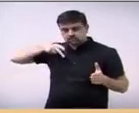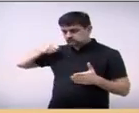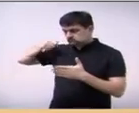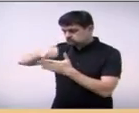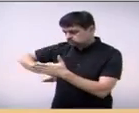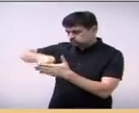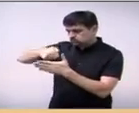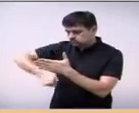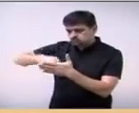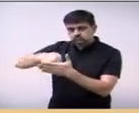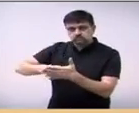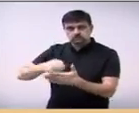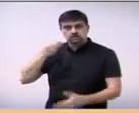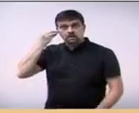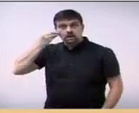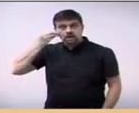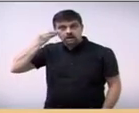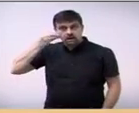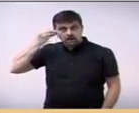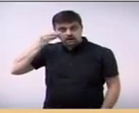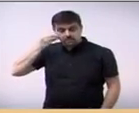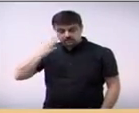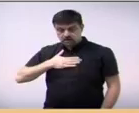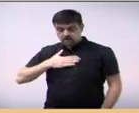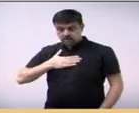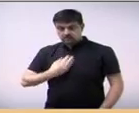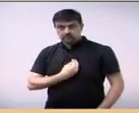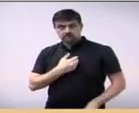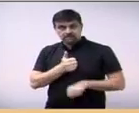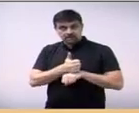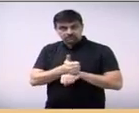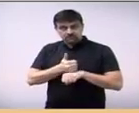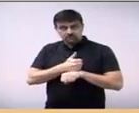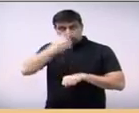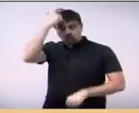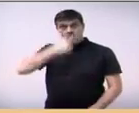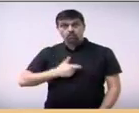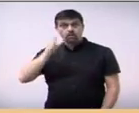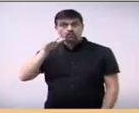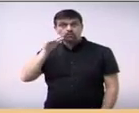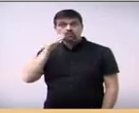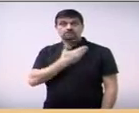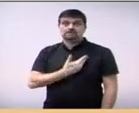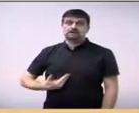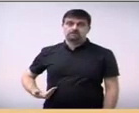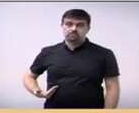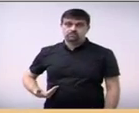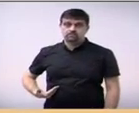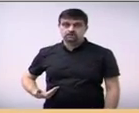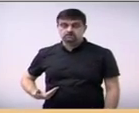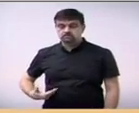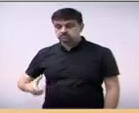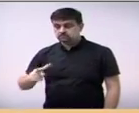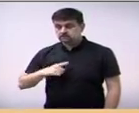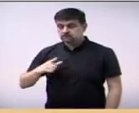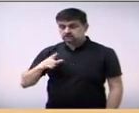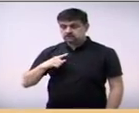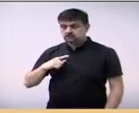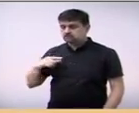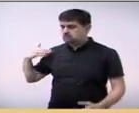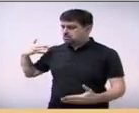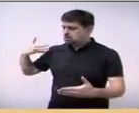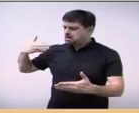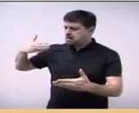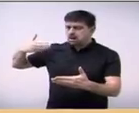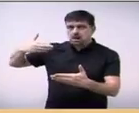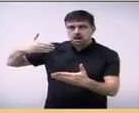aliada à experiência profissional e como servidora pública, estradas que me trouxeram até aqui.